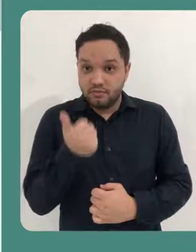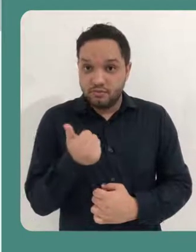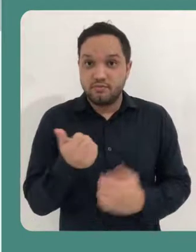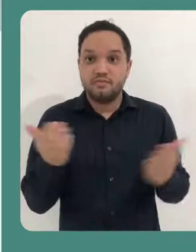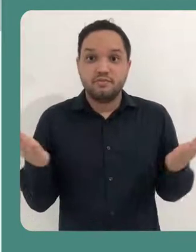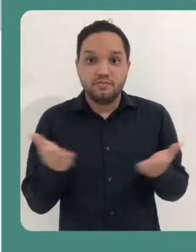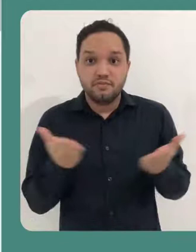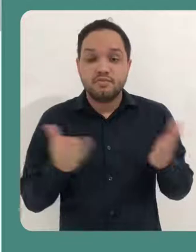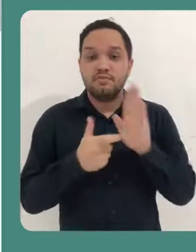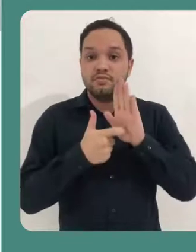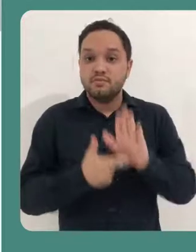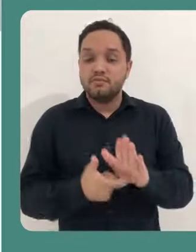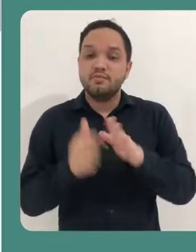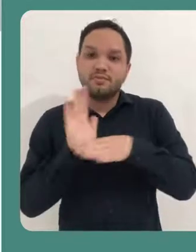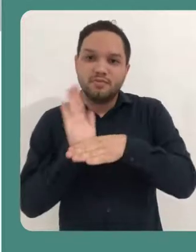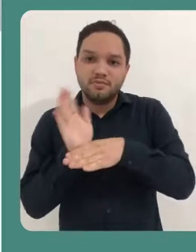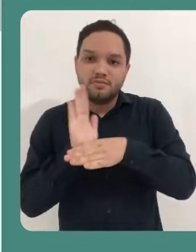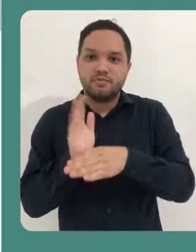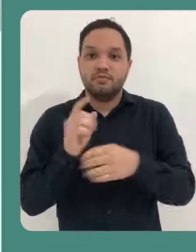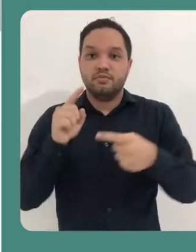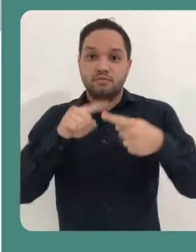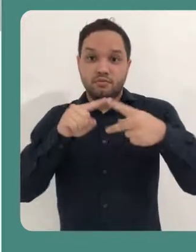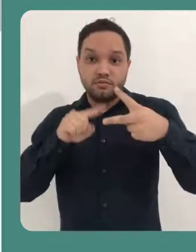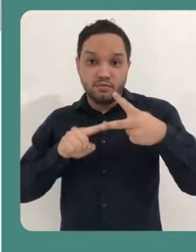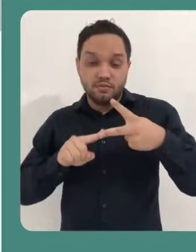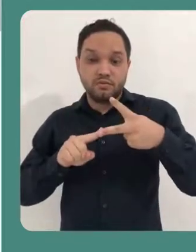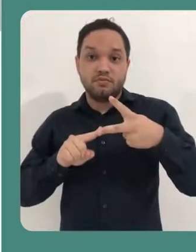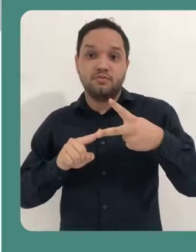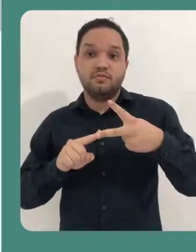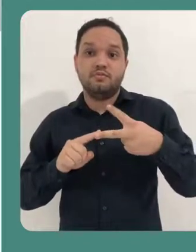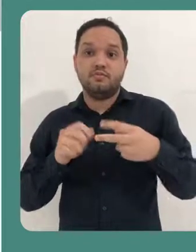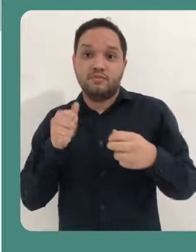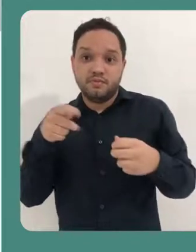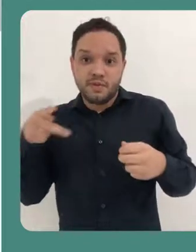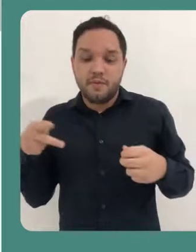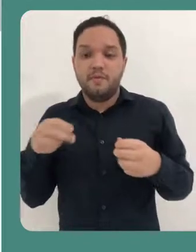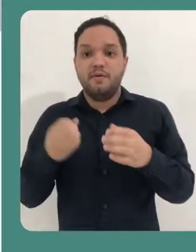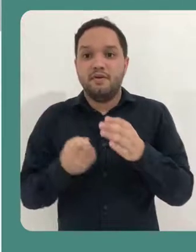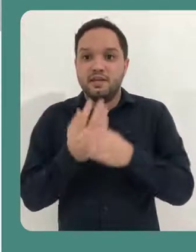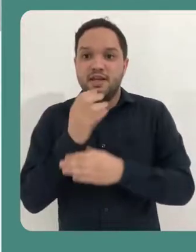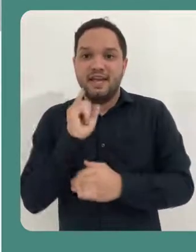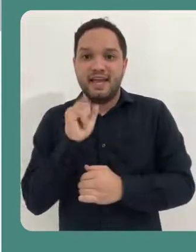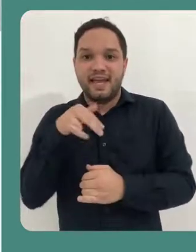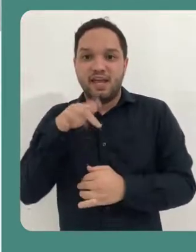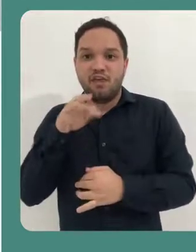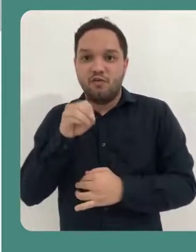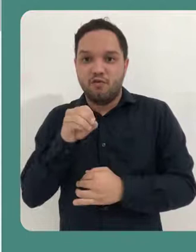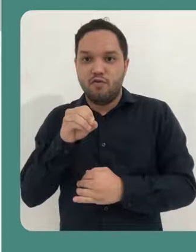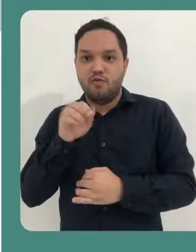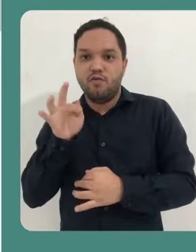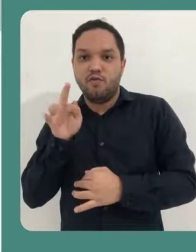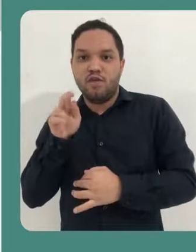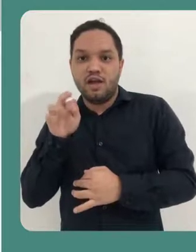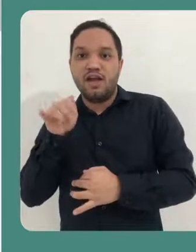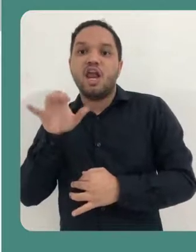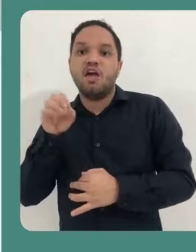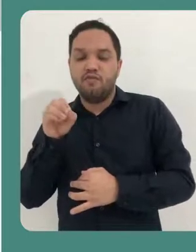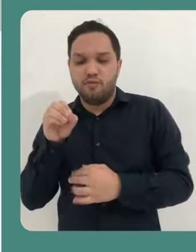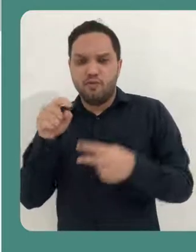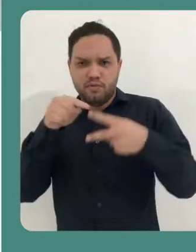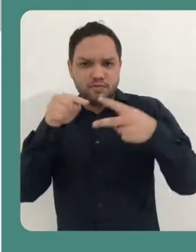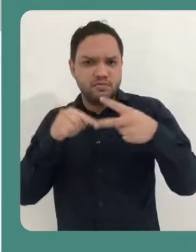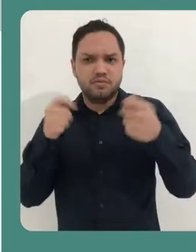Oi pessoal, neste vídeo eu quero mostrar para vocês duas ferramentas para criar infográficos. Essas duas